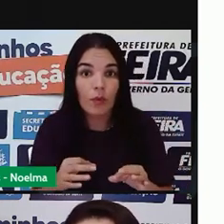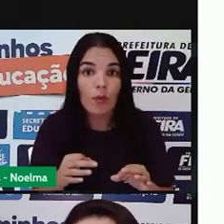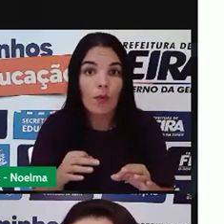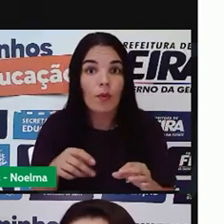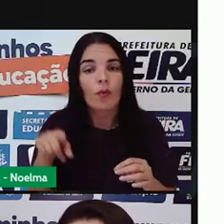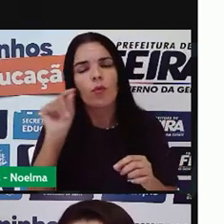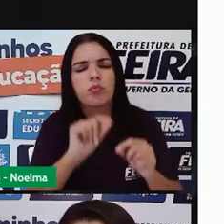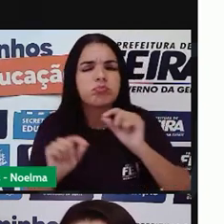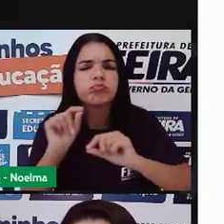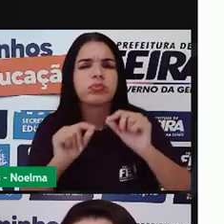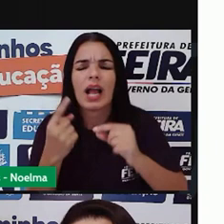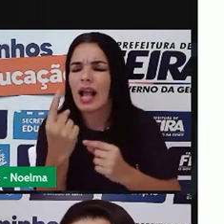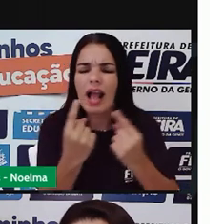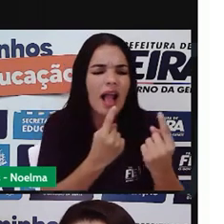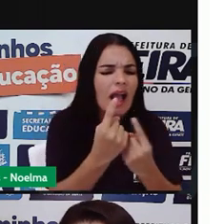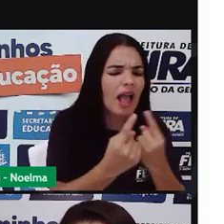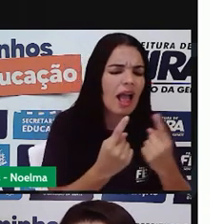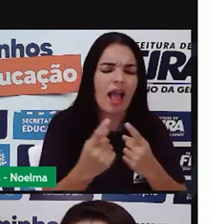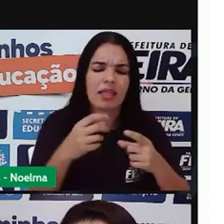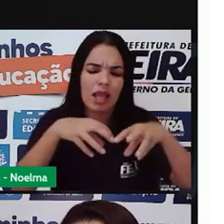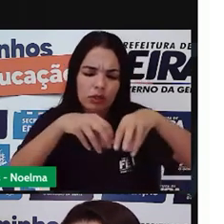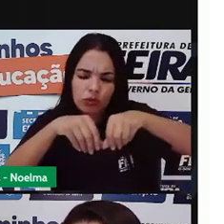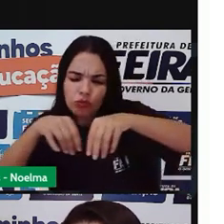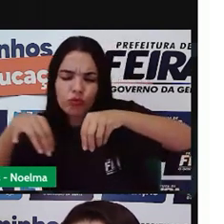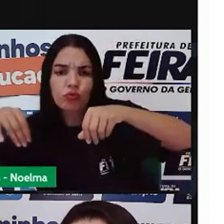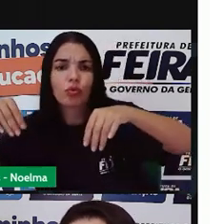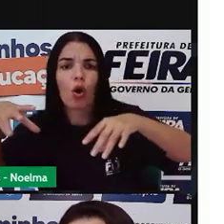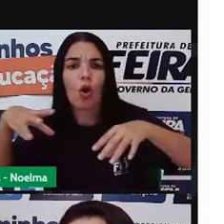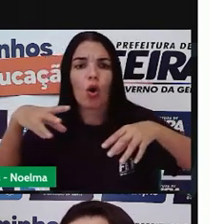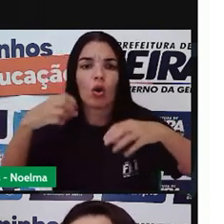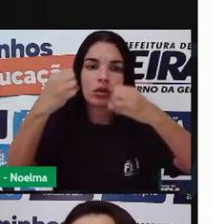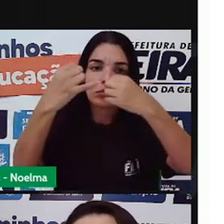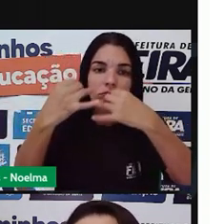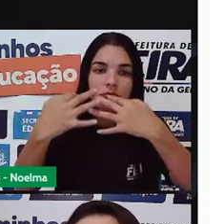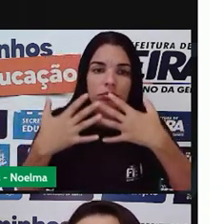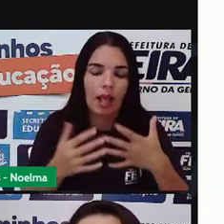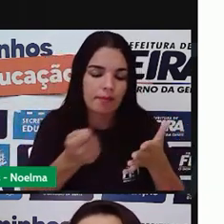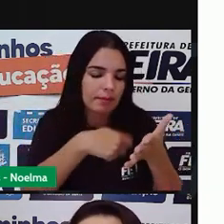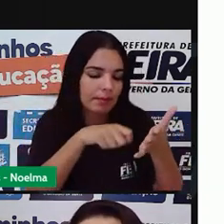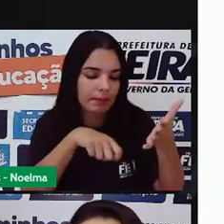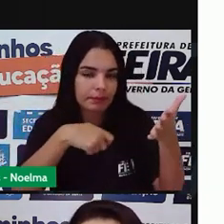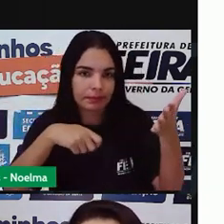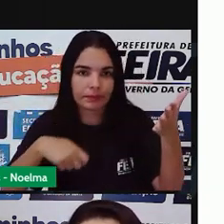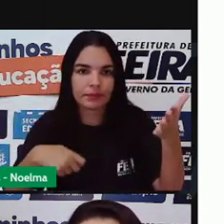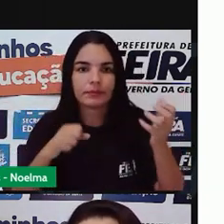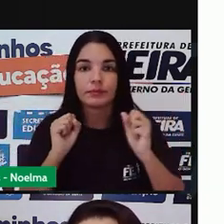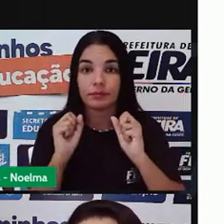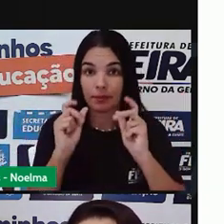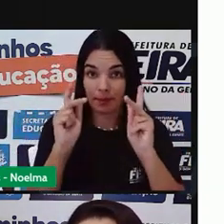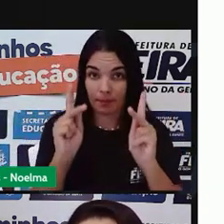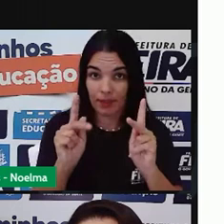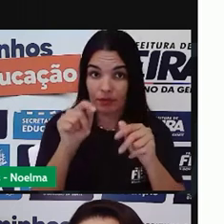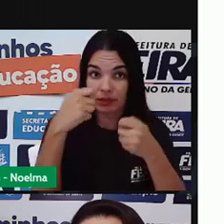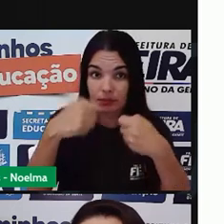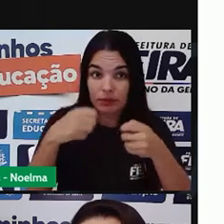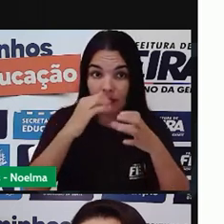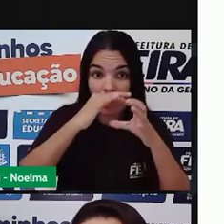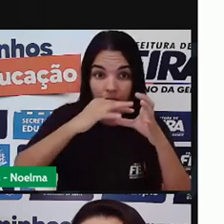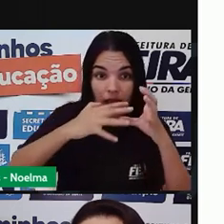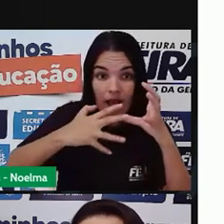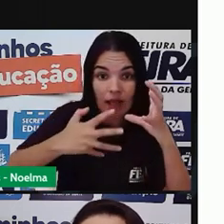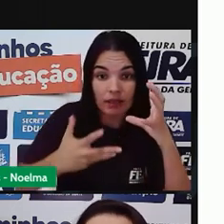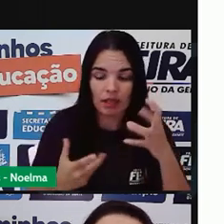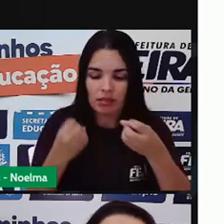é o solo arenoso o que é o solo arenoso o que é o solo micronutrioso e o que é o solo calcário vocês vão caracterizar